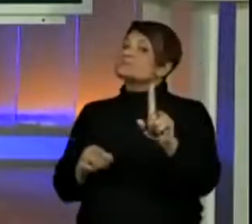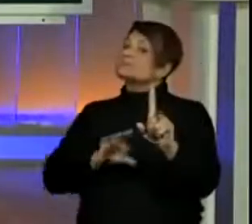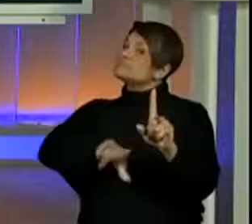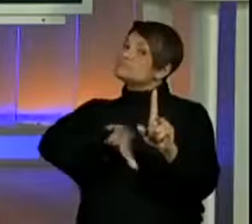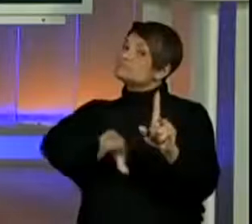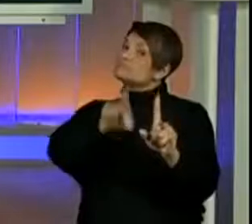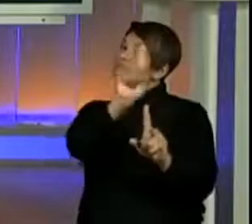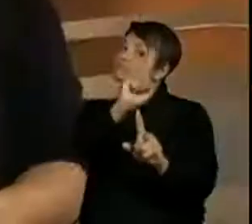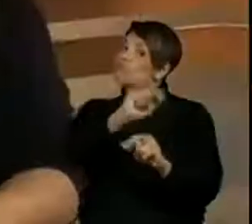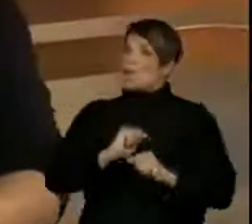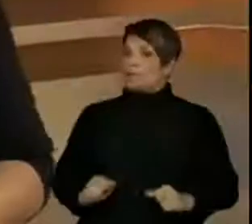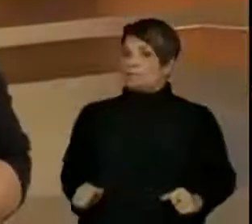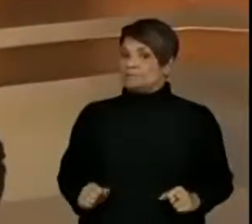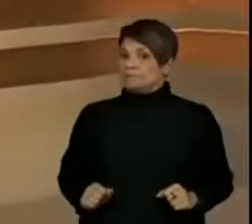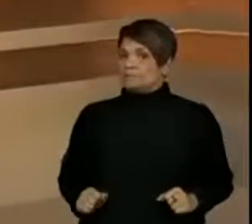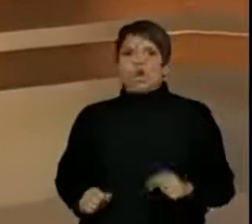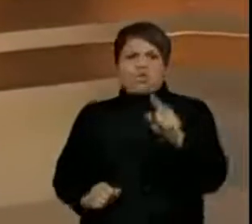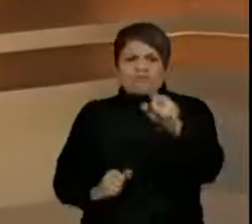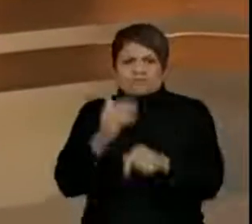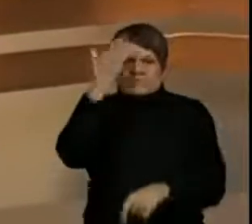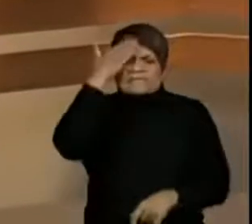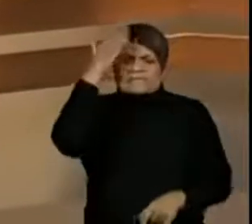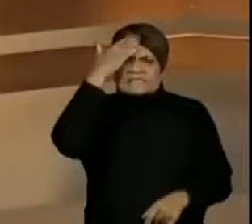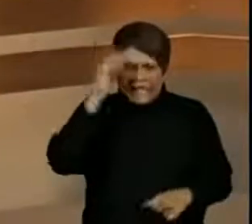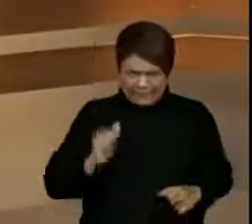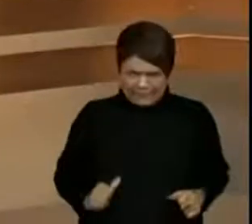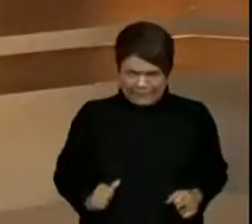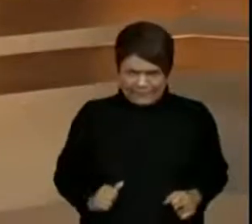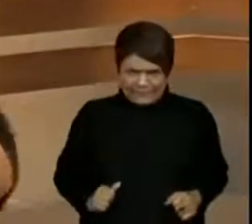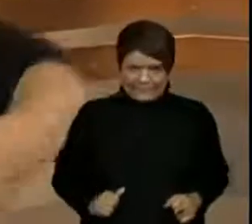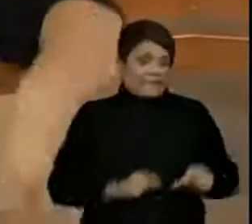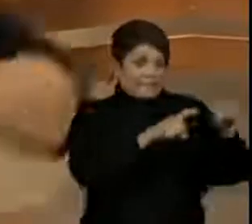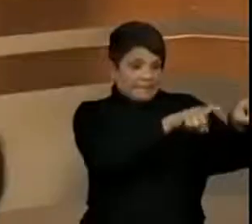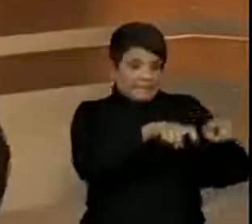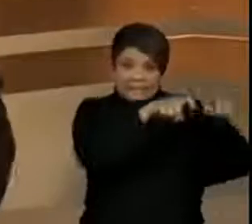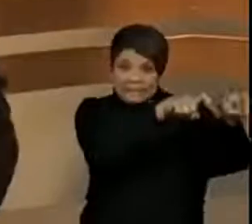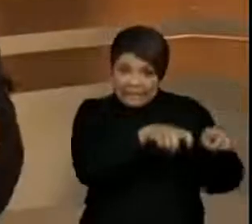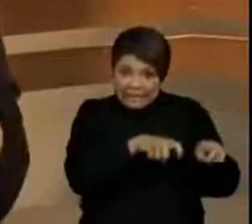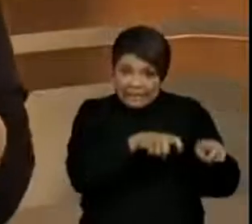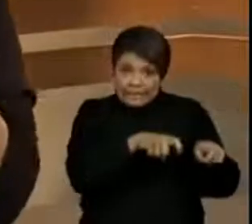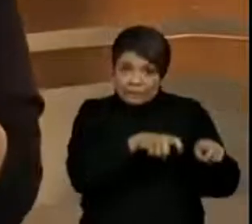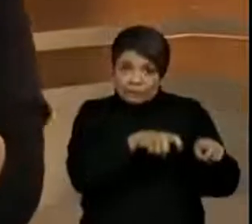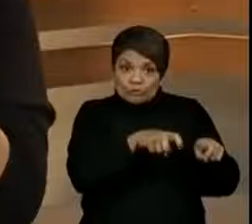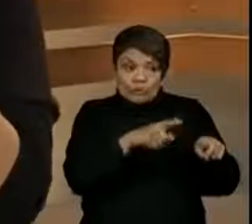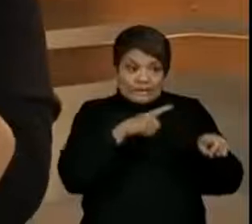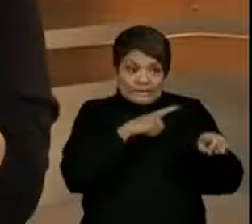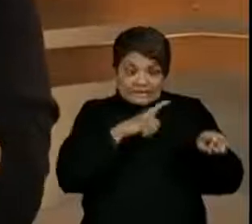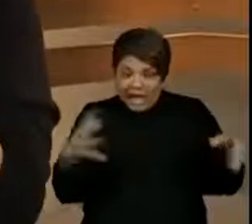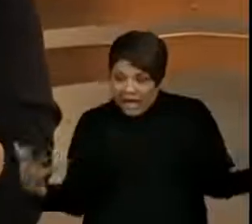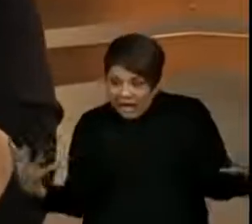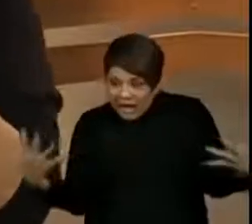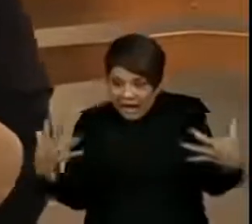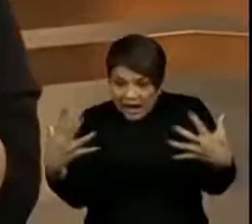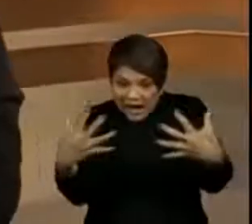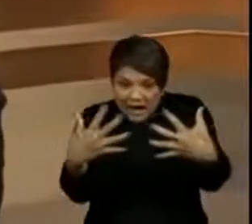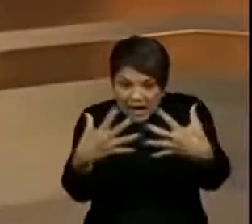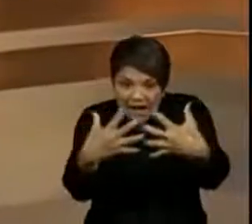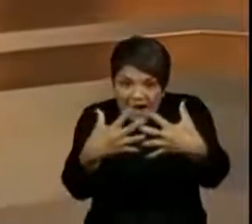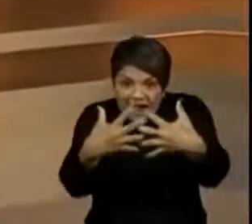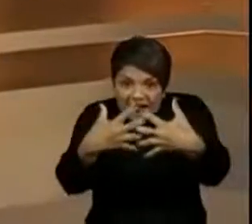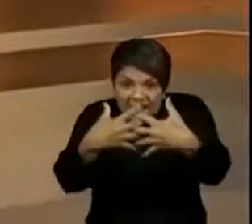assim. Você sabia que o campo está interligado,